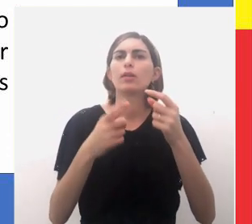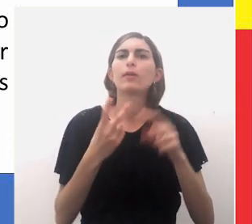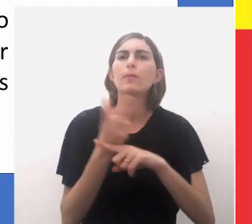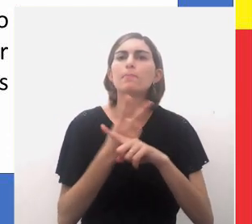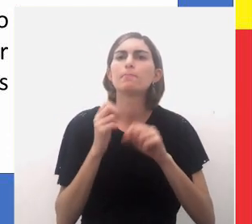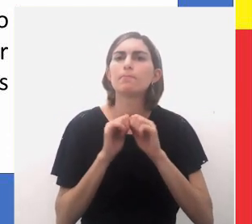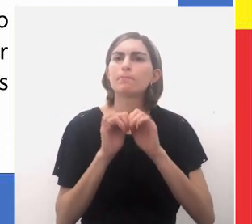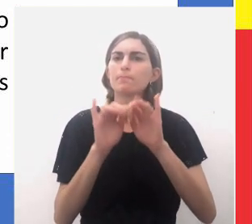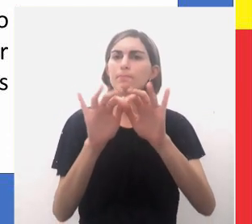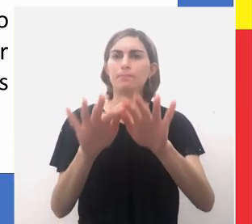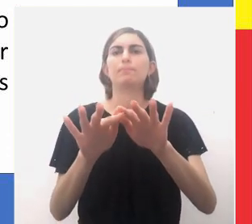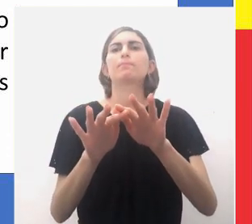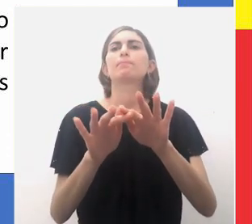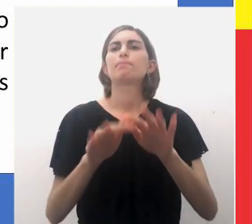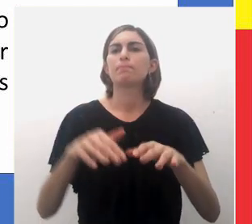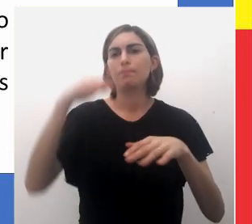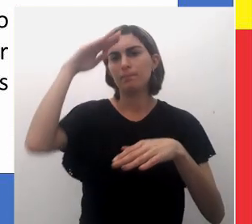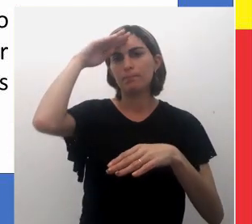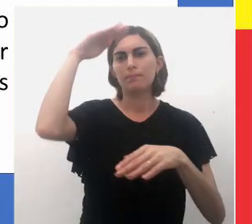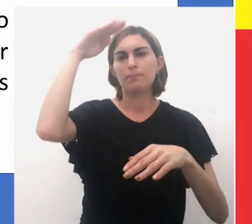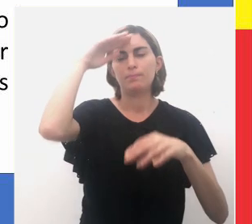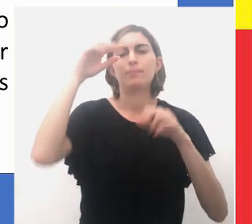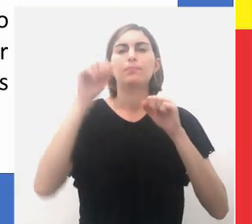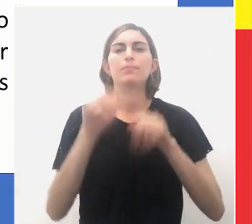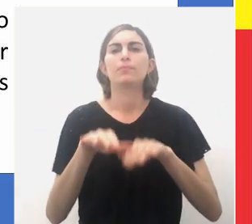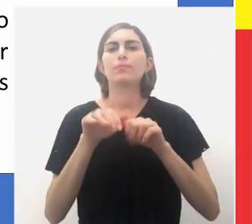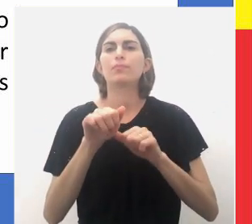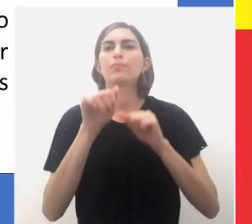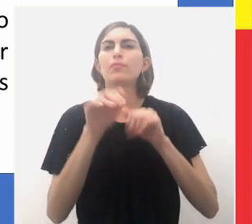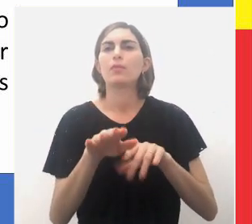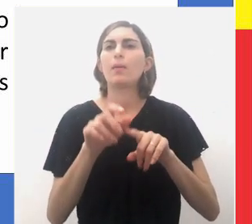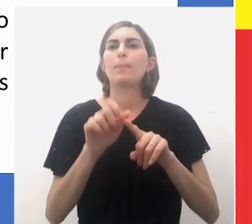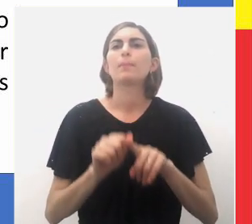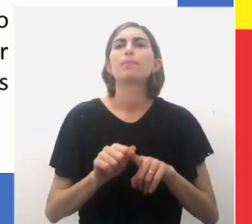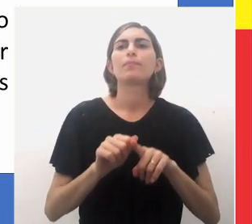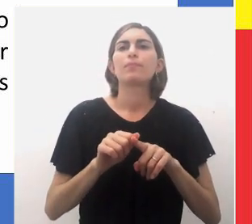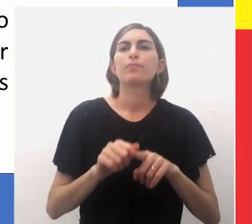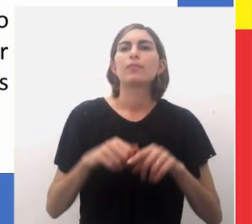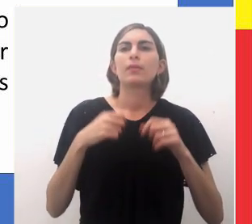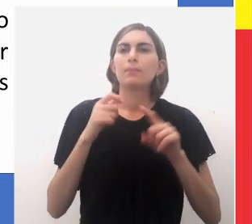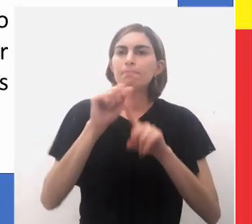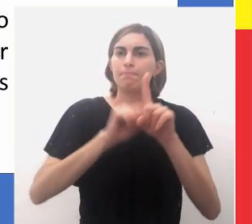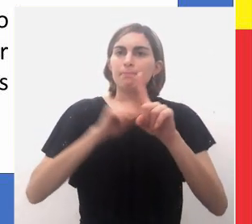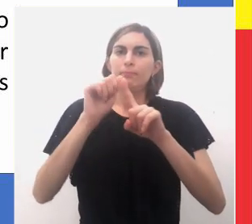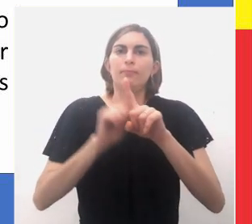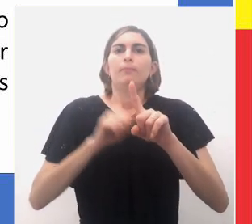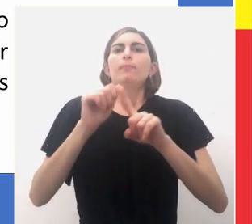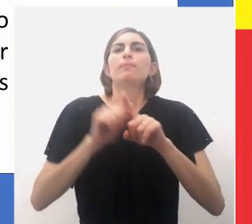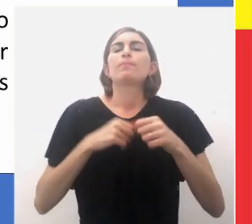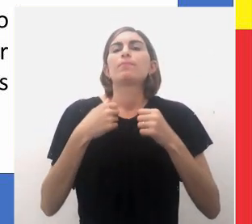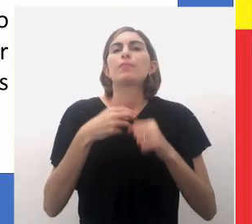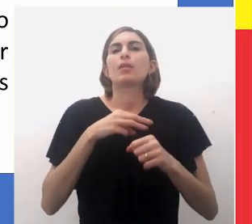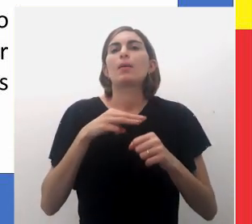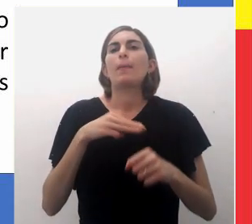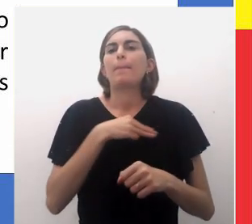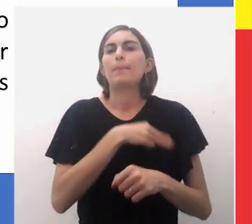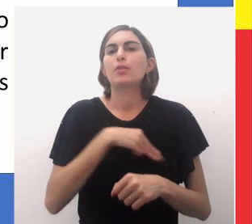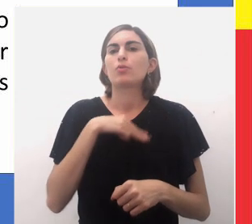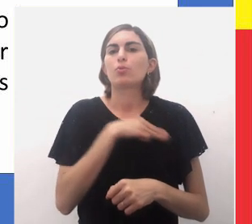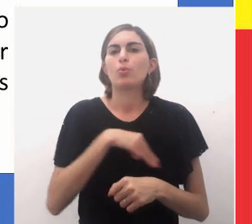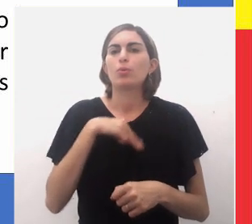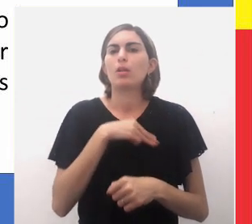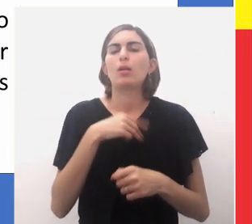Era a expedição, em princípio, não militar, realizada por missionários. Com o objetivo